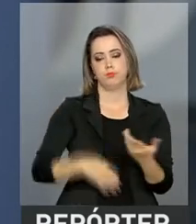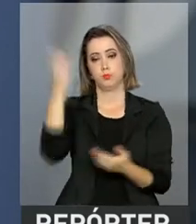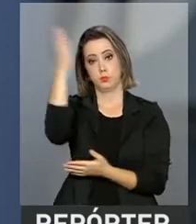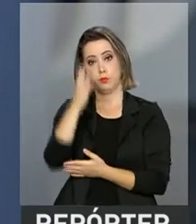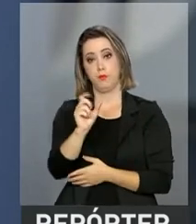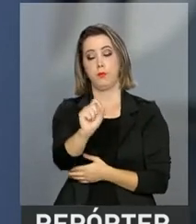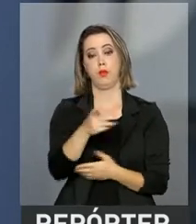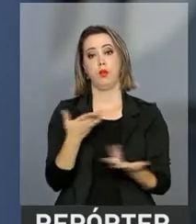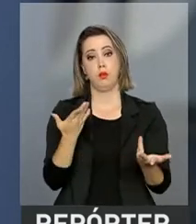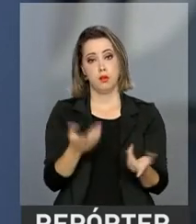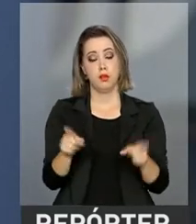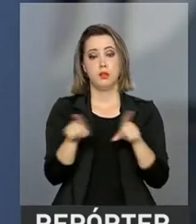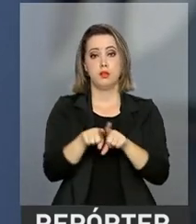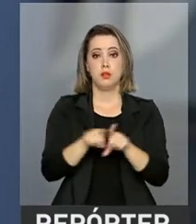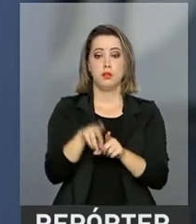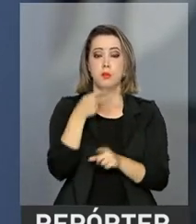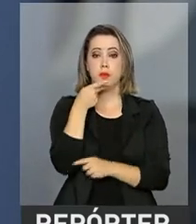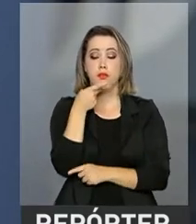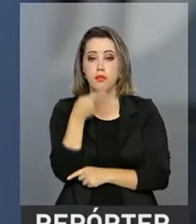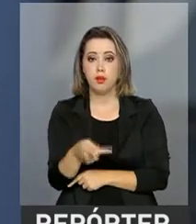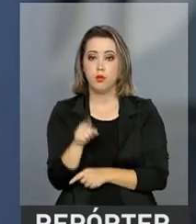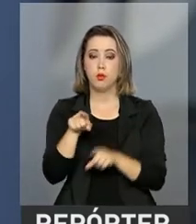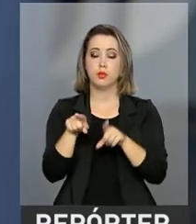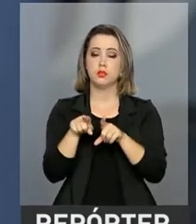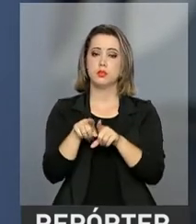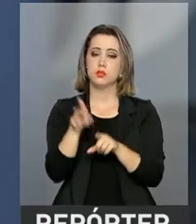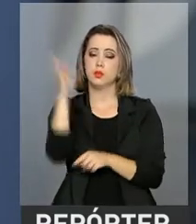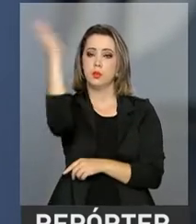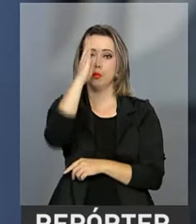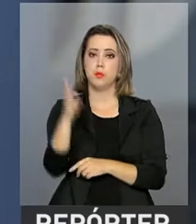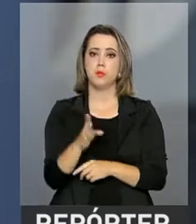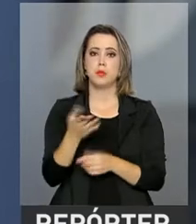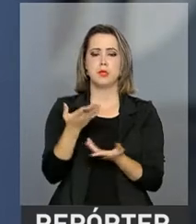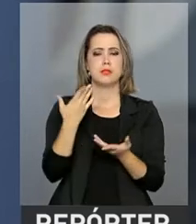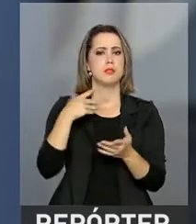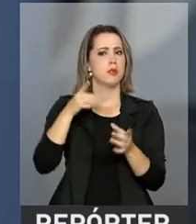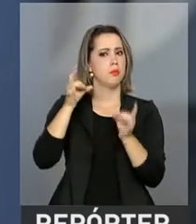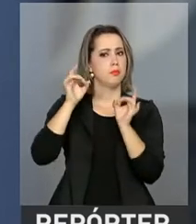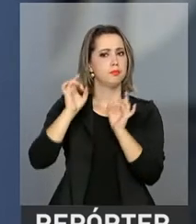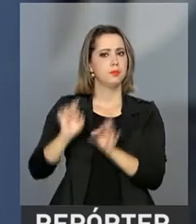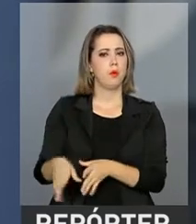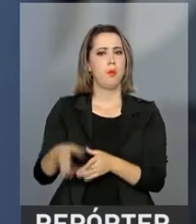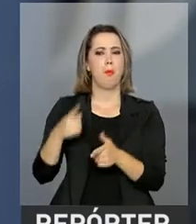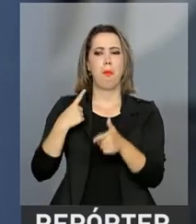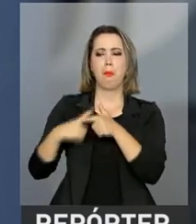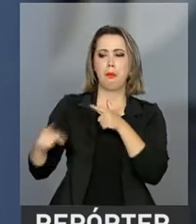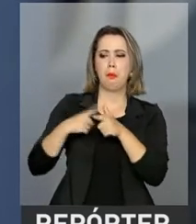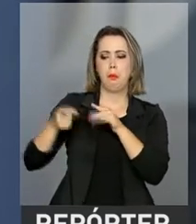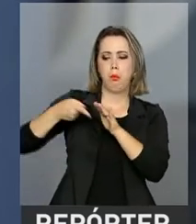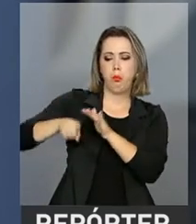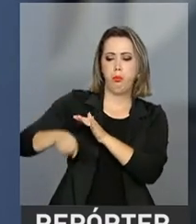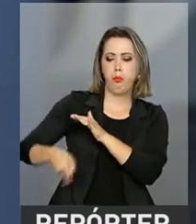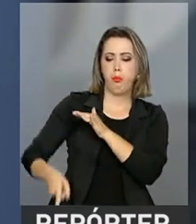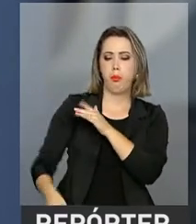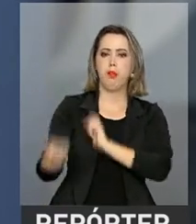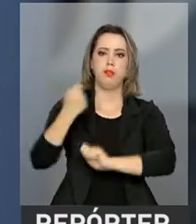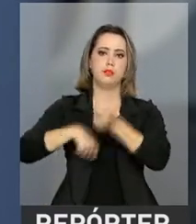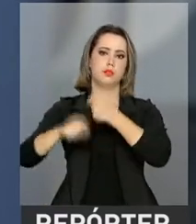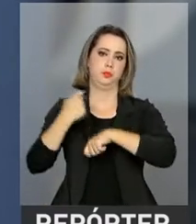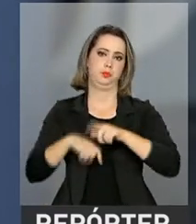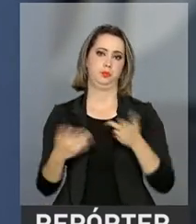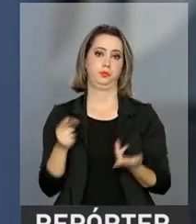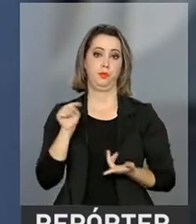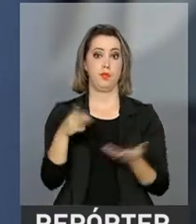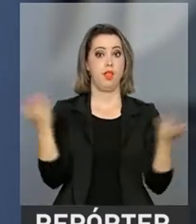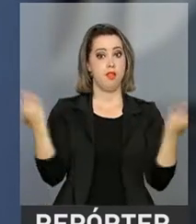Presidência, Alexandre Parola, também defendeu que o Brasil deixou para trás a pior recessão econômica da sua história